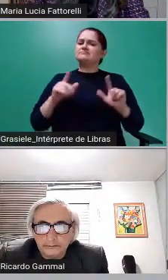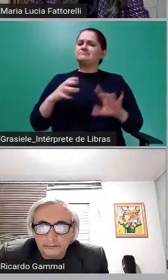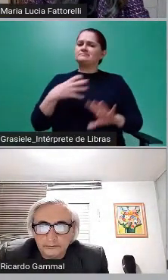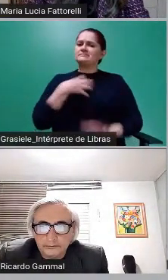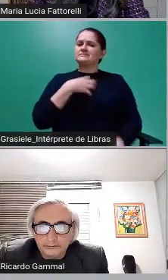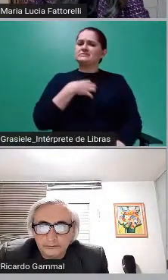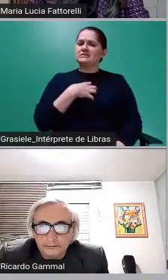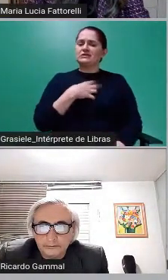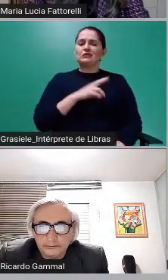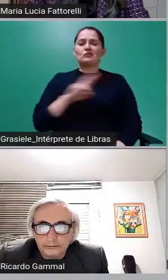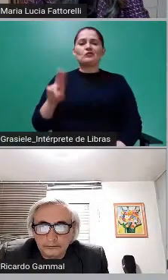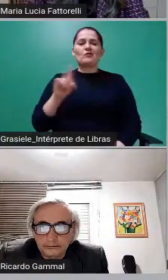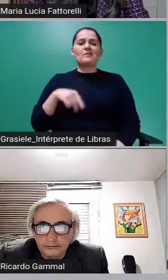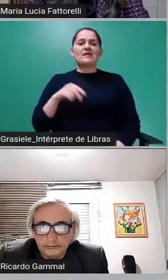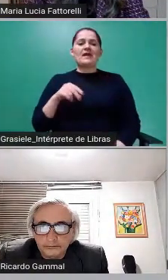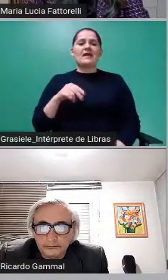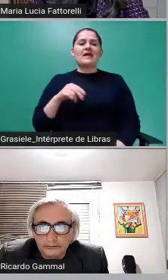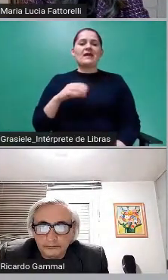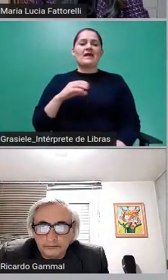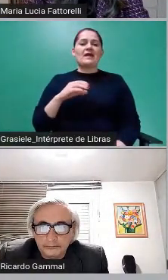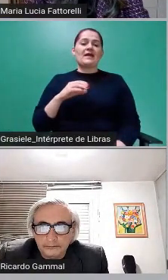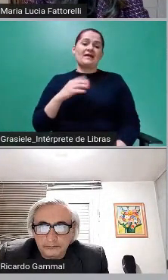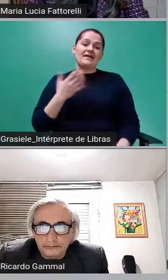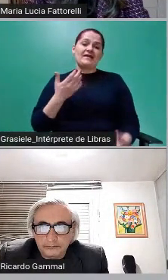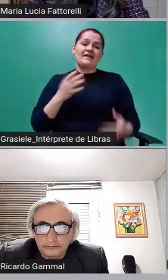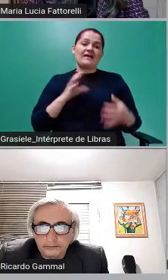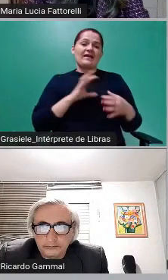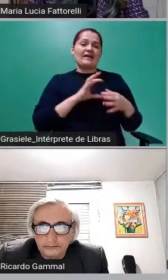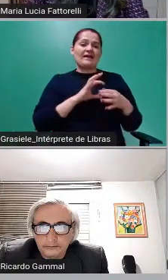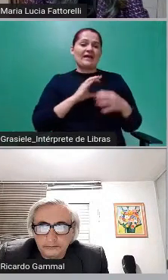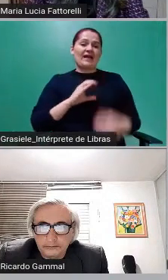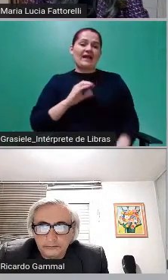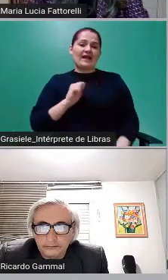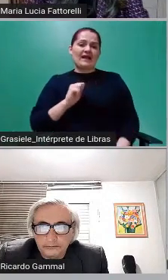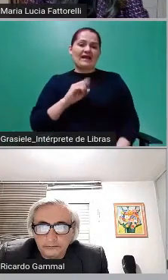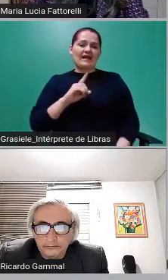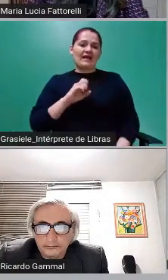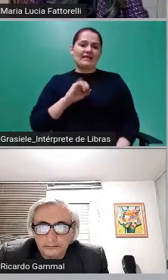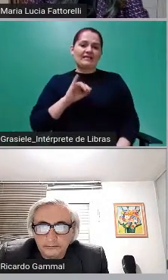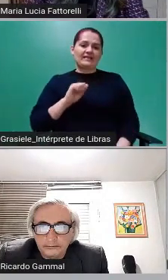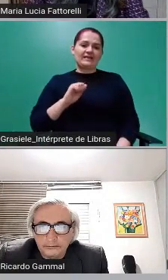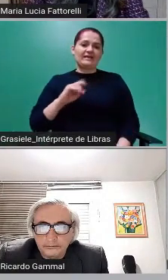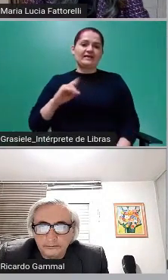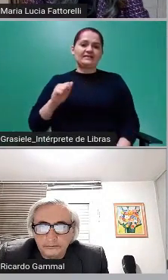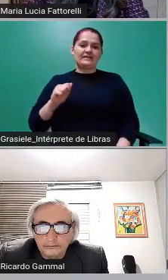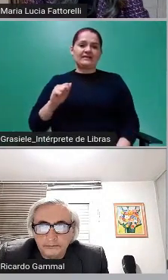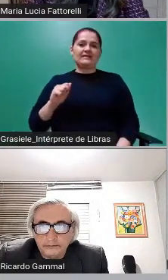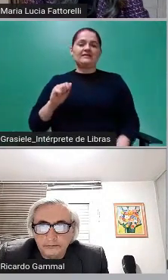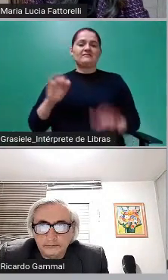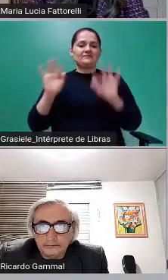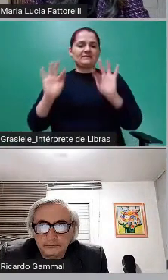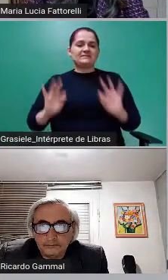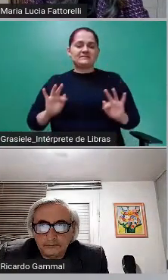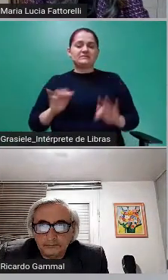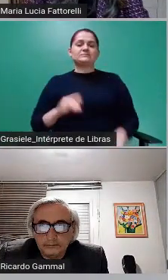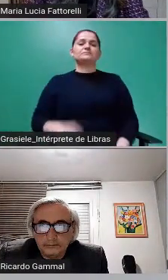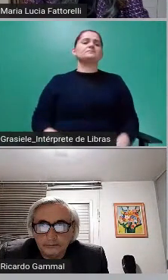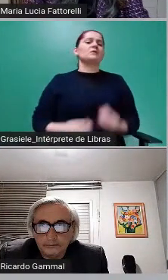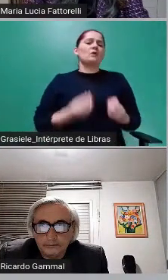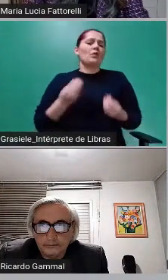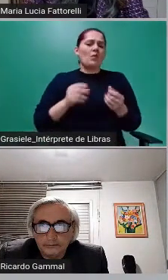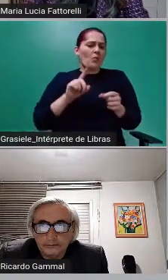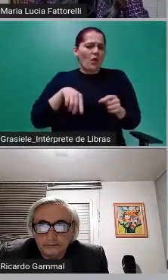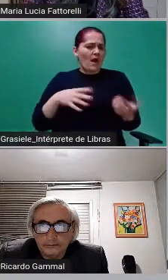Isso é o seguinte, a prefeitura autorizava negociações dos títulos através de um fundo chamado Fundo de